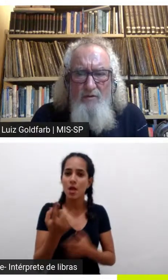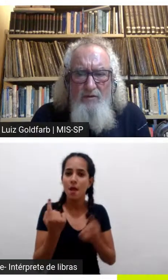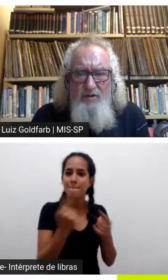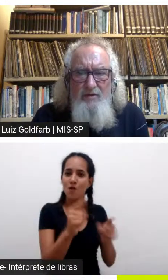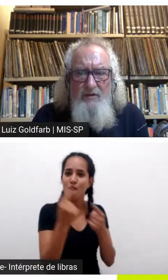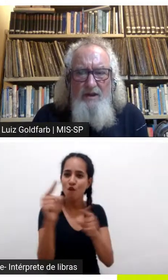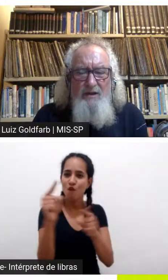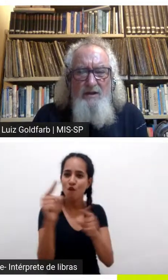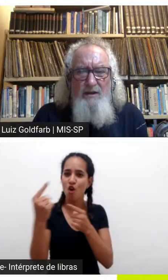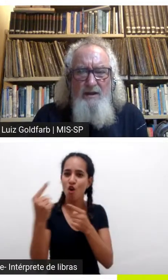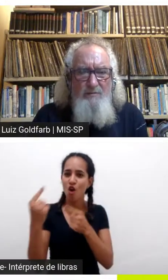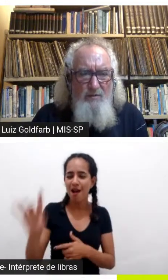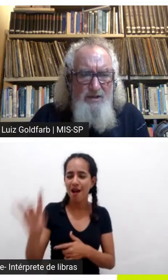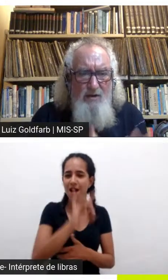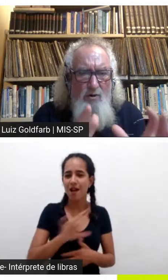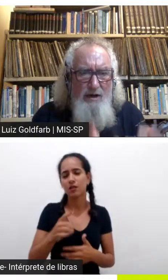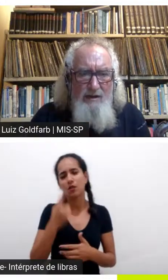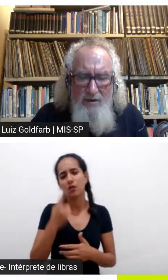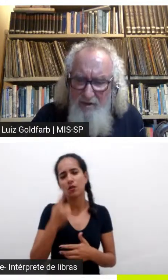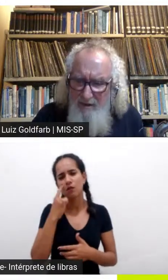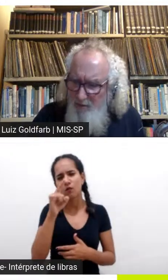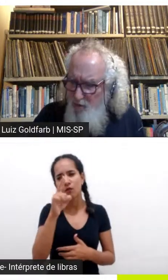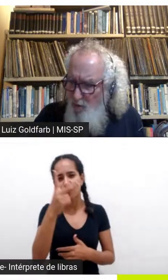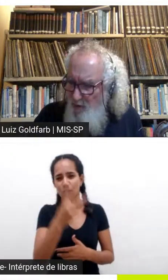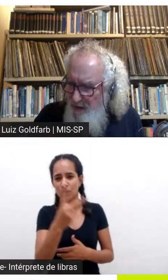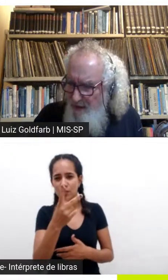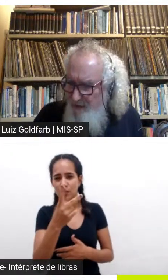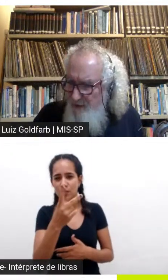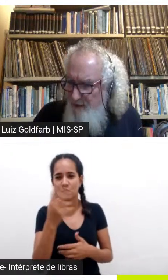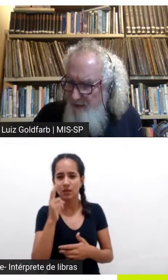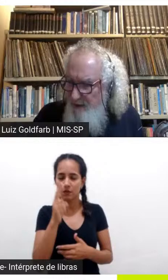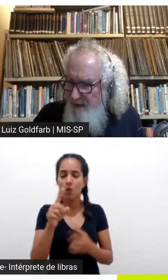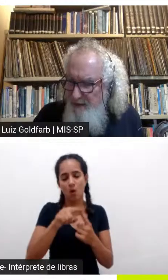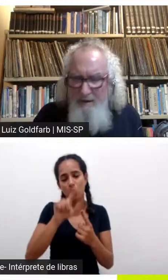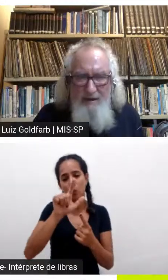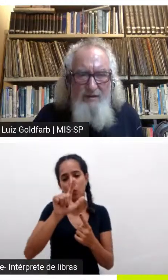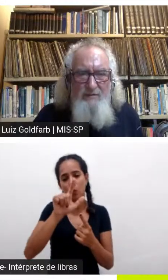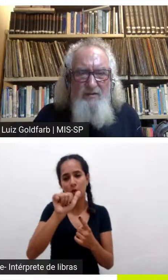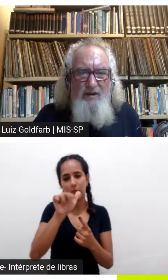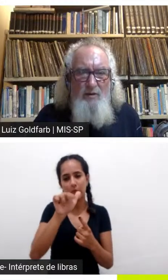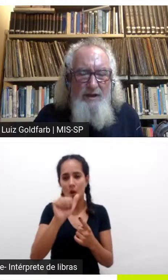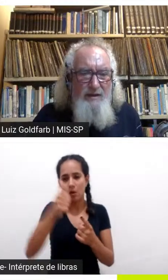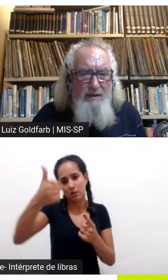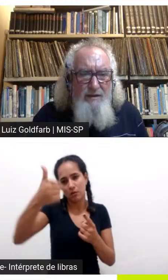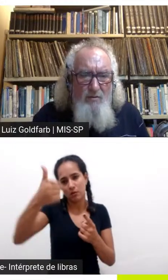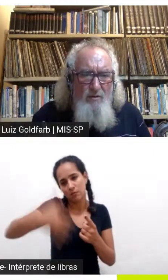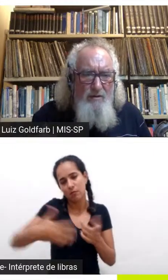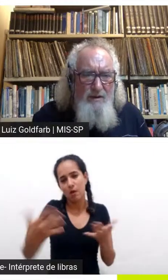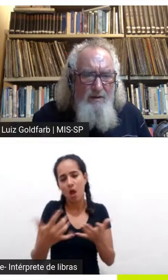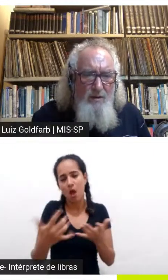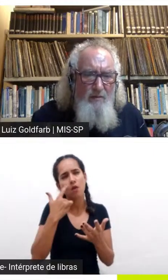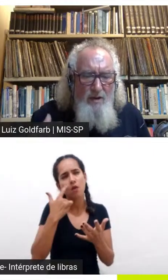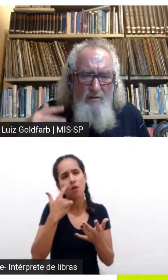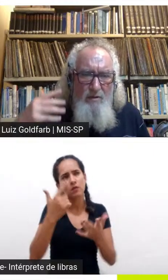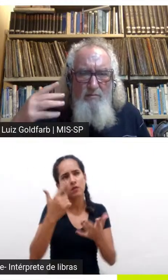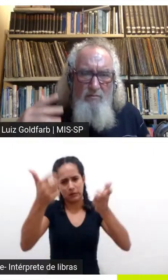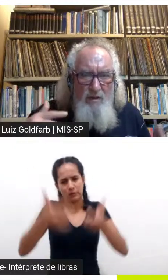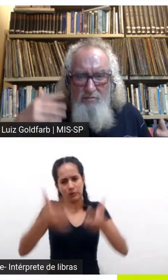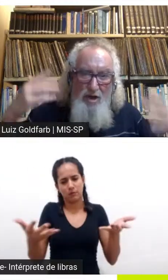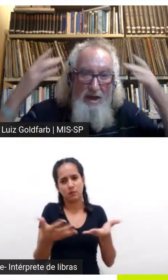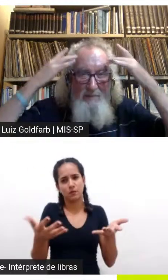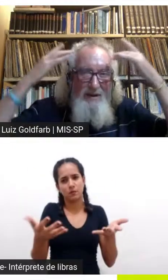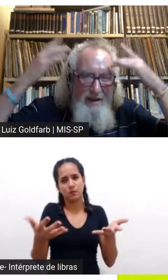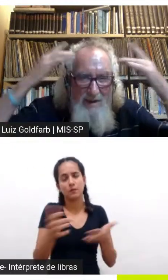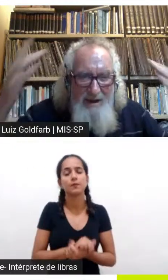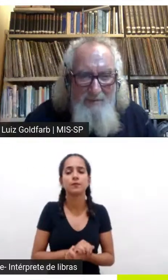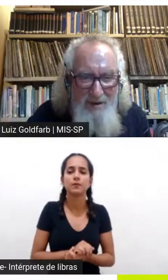como que vocês veem principalmente agora Laura que você acabou de colocar essa visão né é um